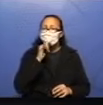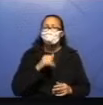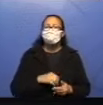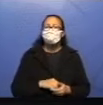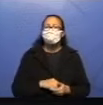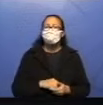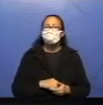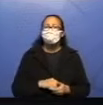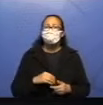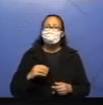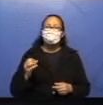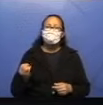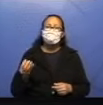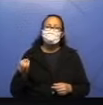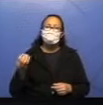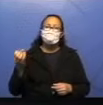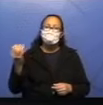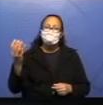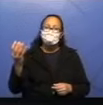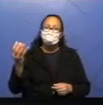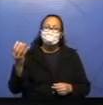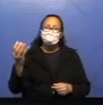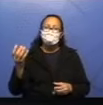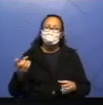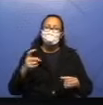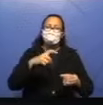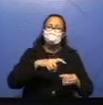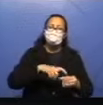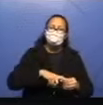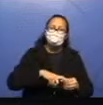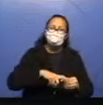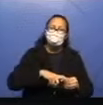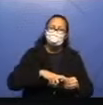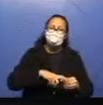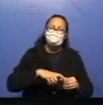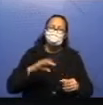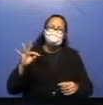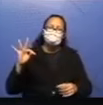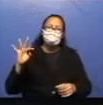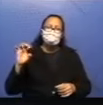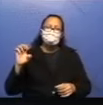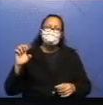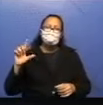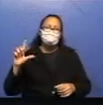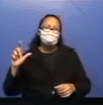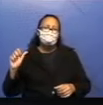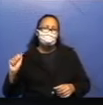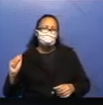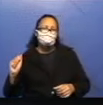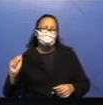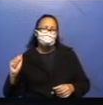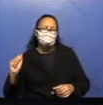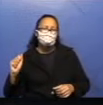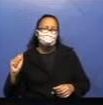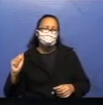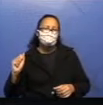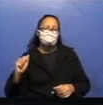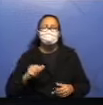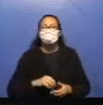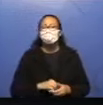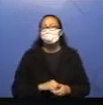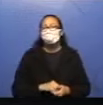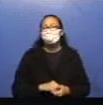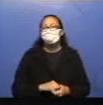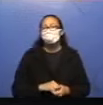ao centro da tela. Quem será que está colocando esse termo aqui, né? Que seria viagem ao centro da Terra.